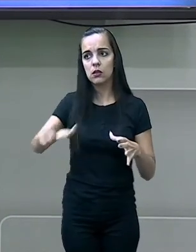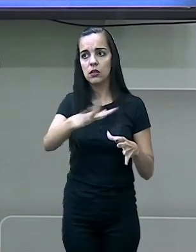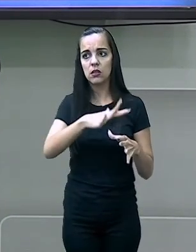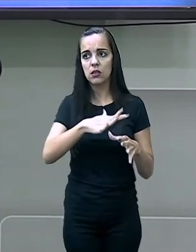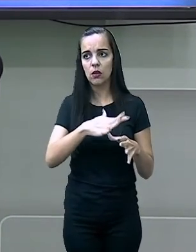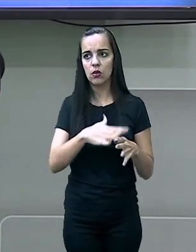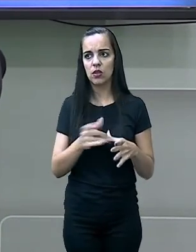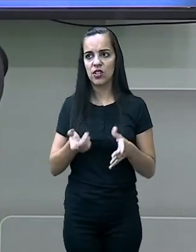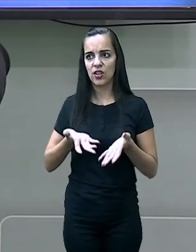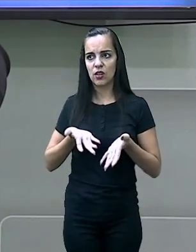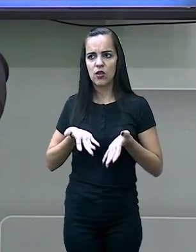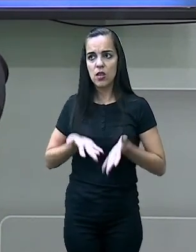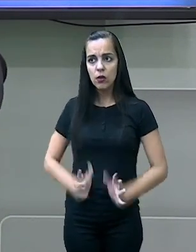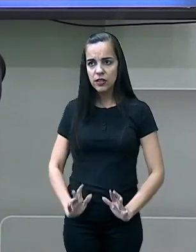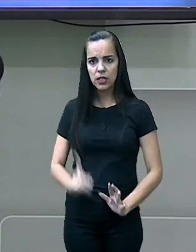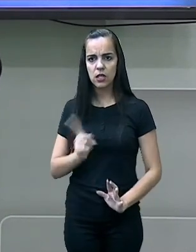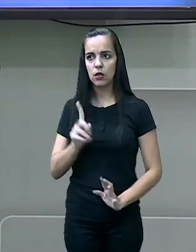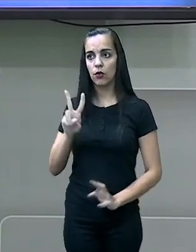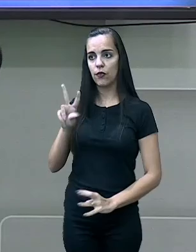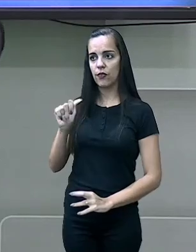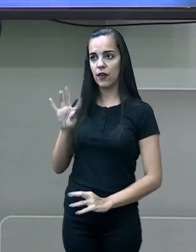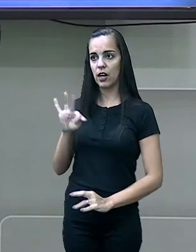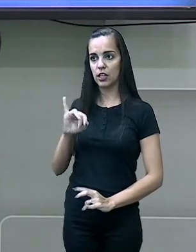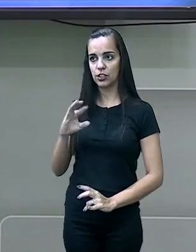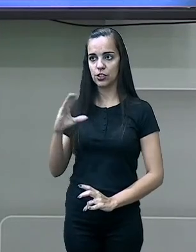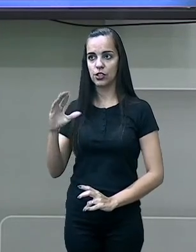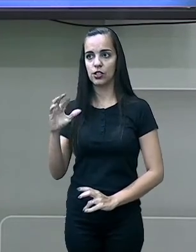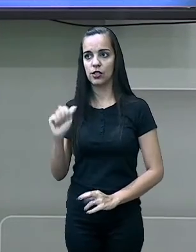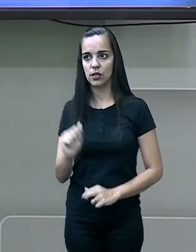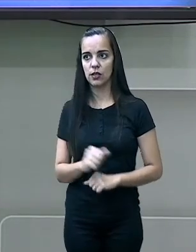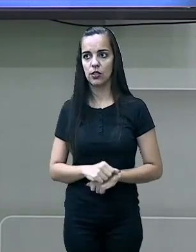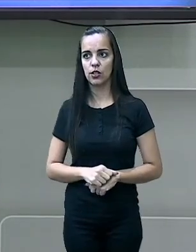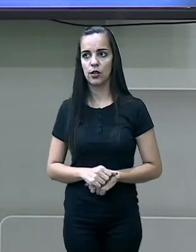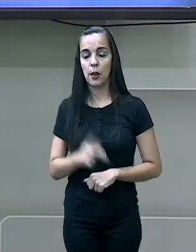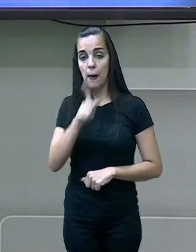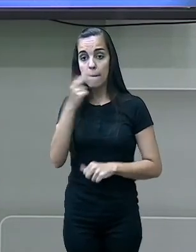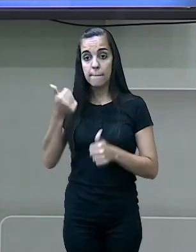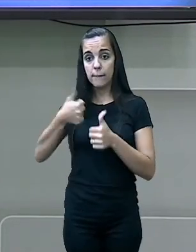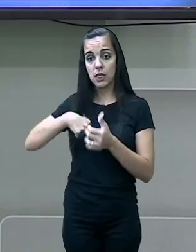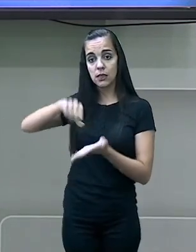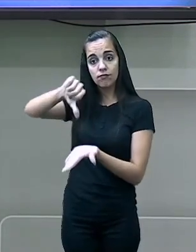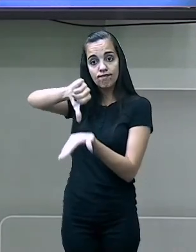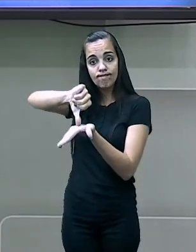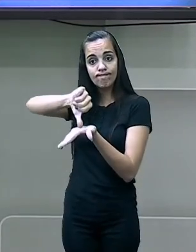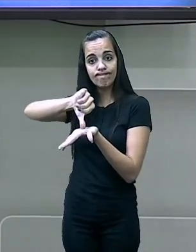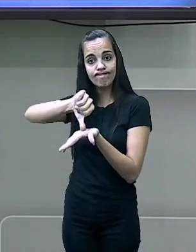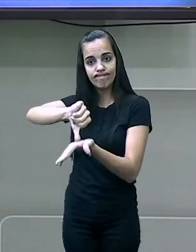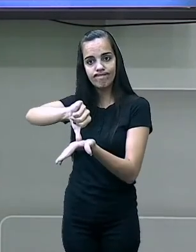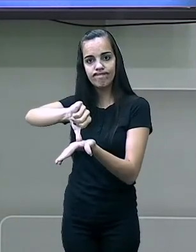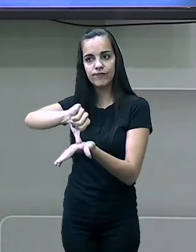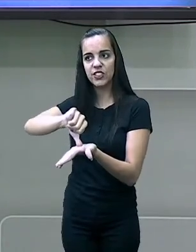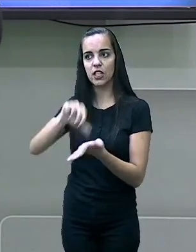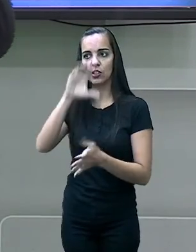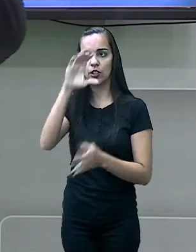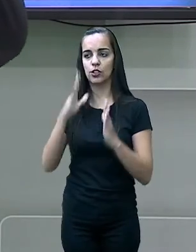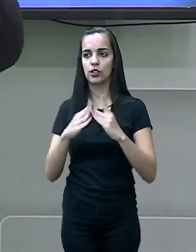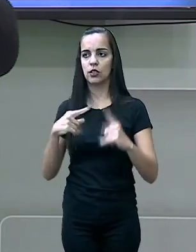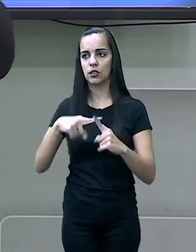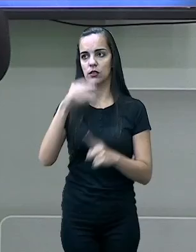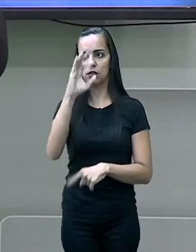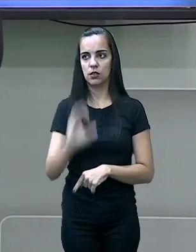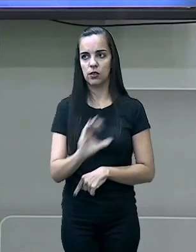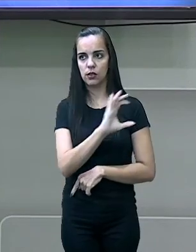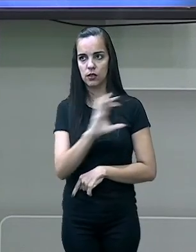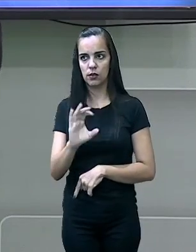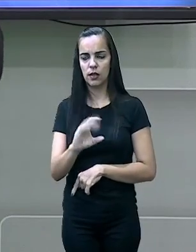Não nasceu no Vaticano, não, mas é a sede da Igreja Católica e eles têm uma